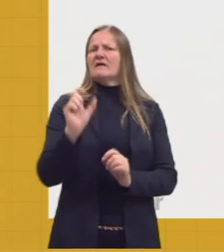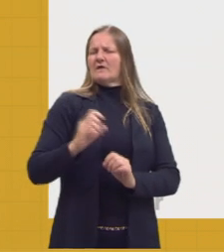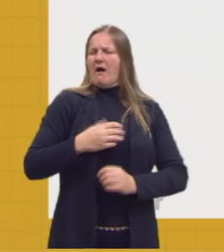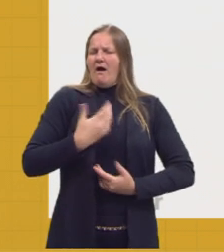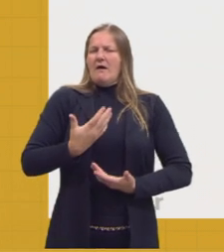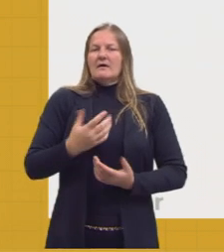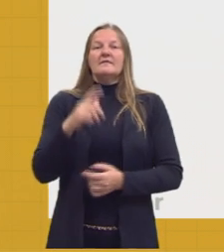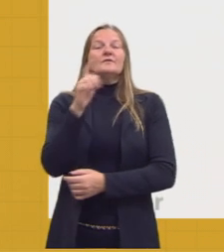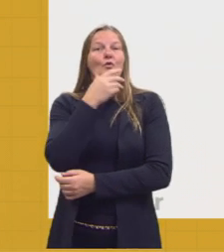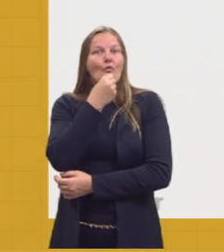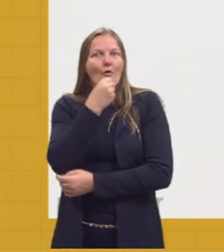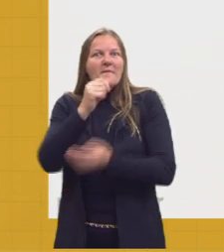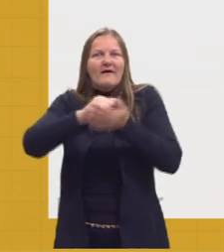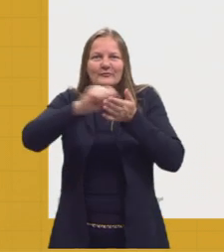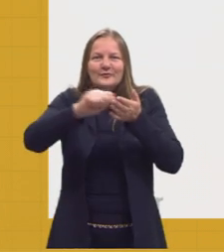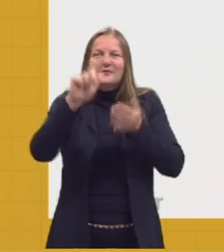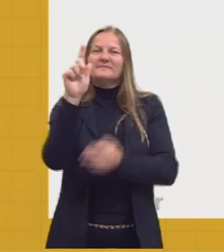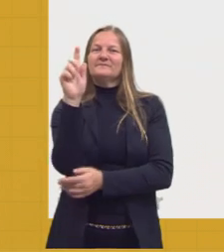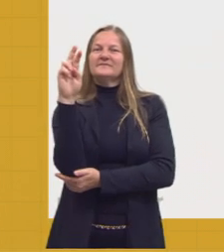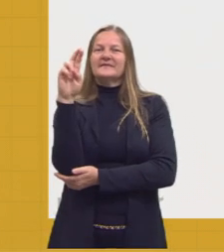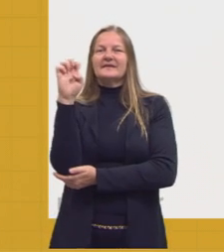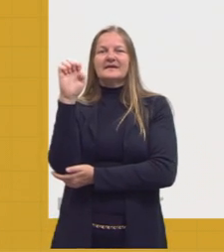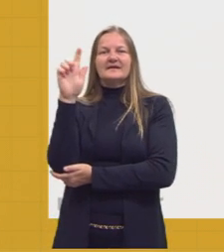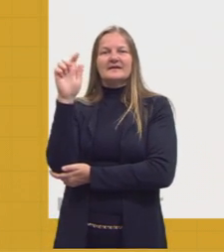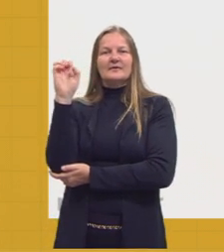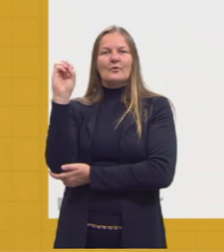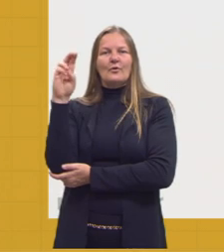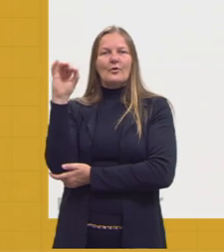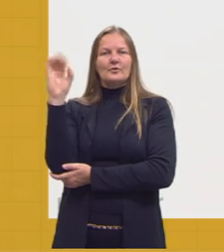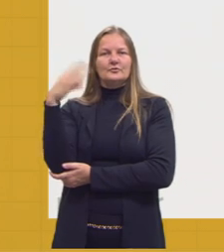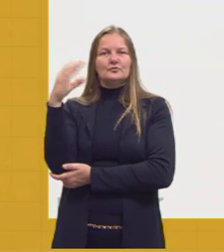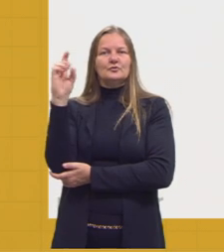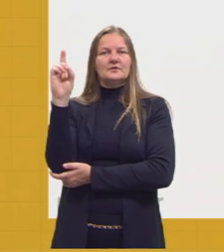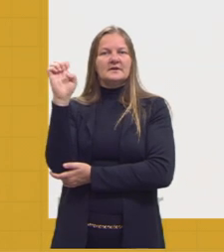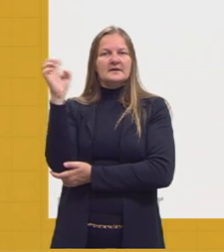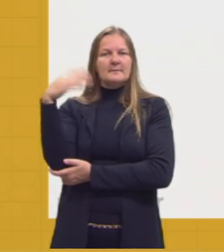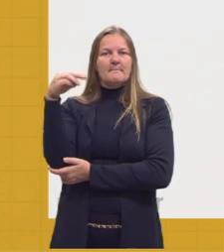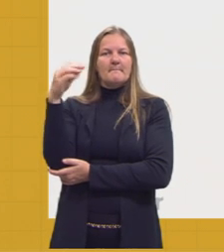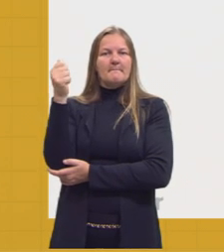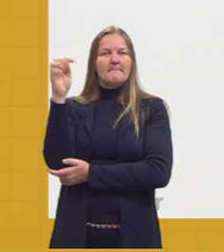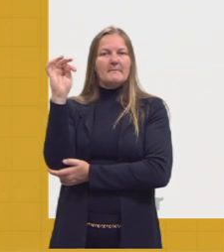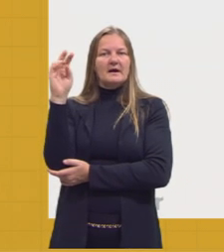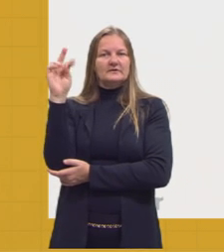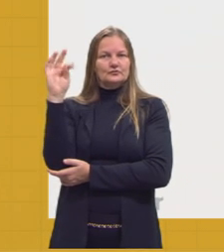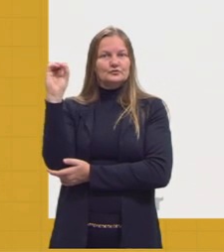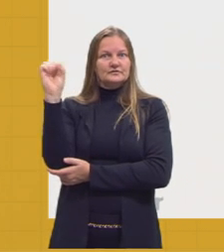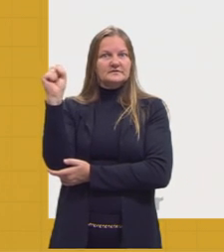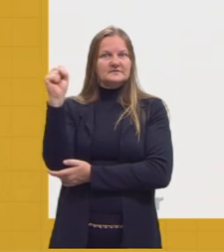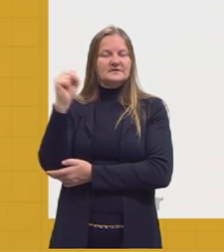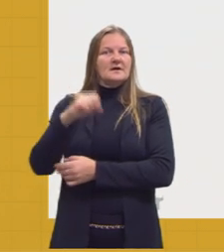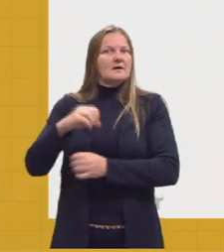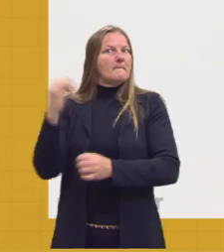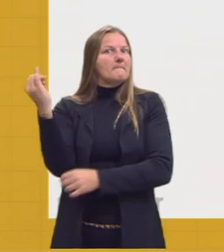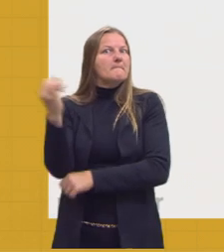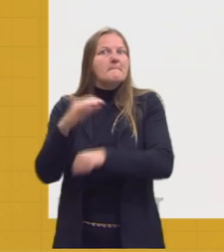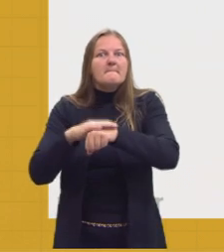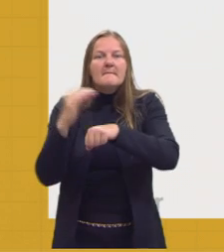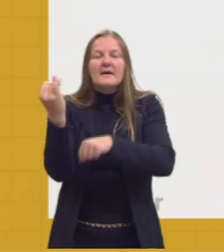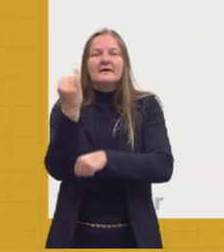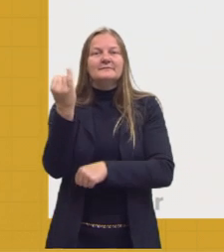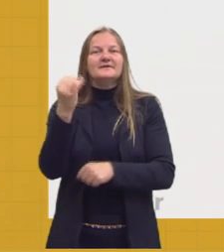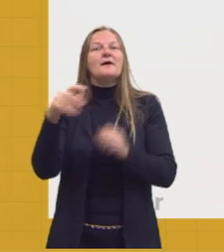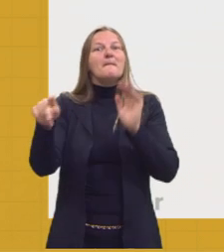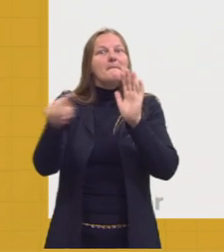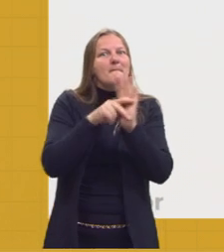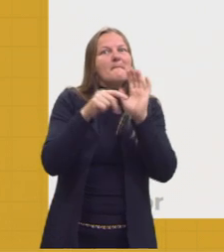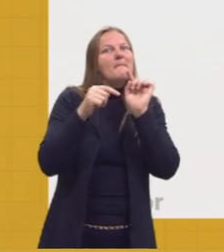Gregório de Matos é um dos representantes do cultismo dentro do barroco. E ele, já vou dizer para vocês, é o nosso boca do inferno.